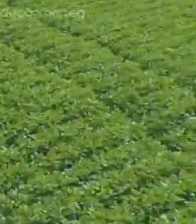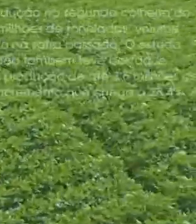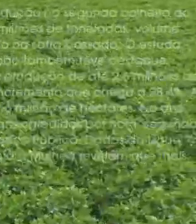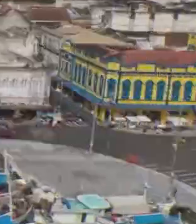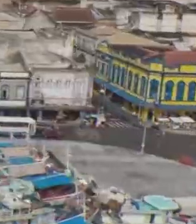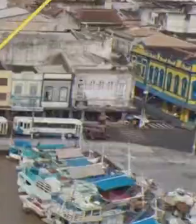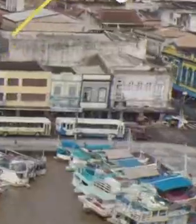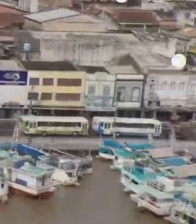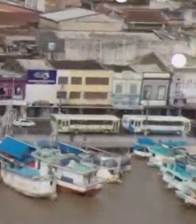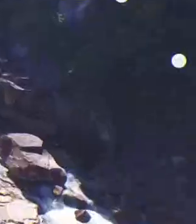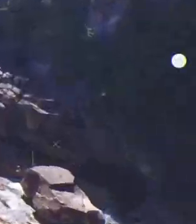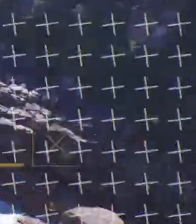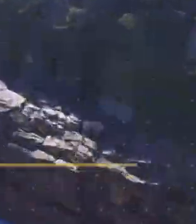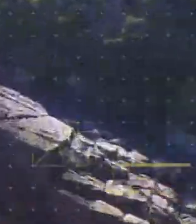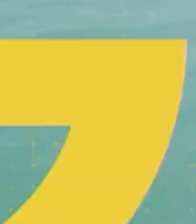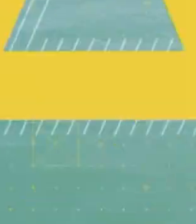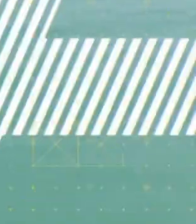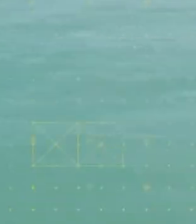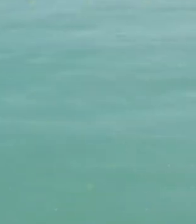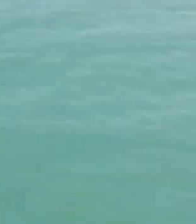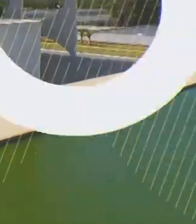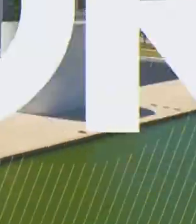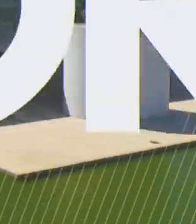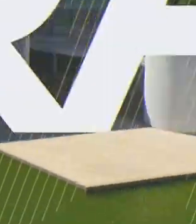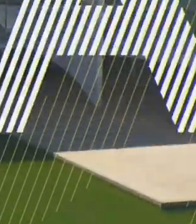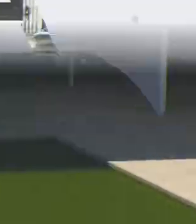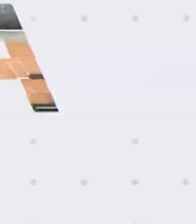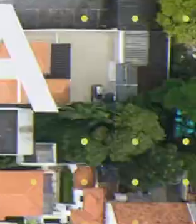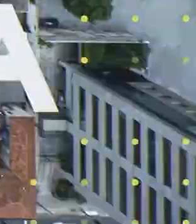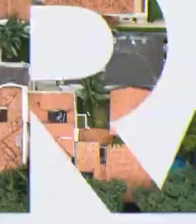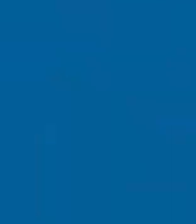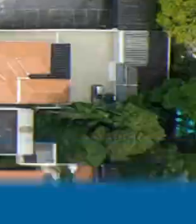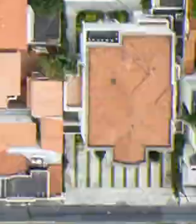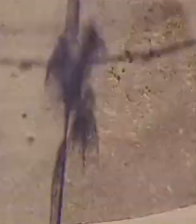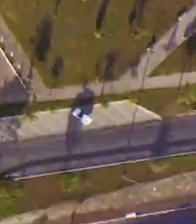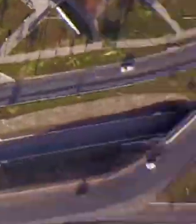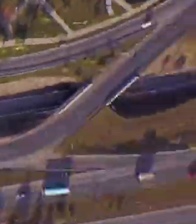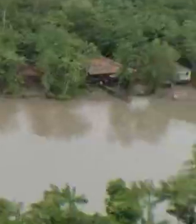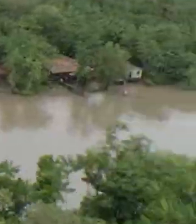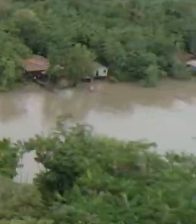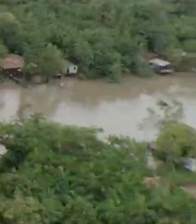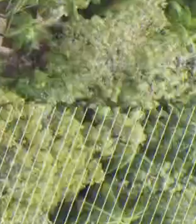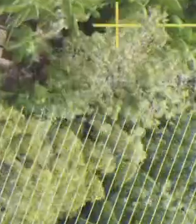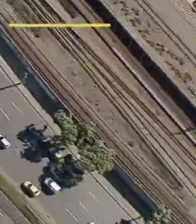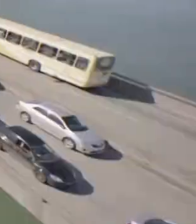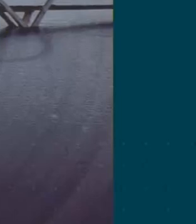Transcrição e Coelho Transcrição e Quintena Coelho